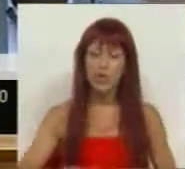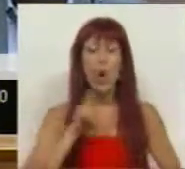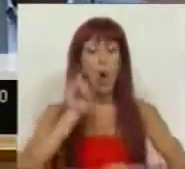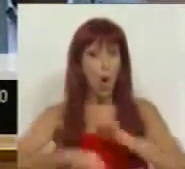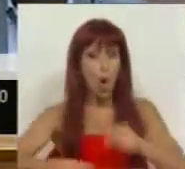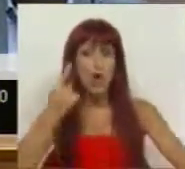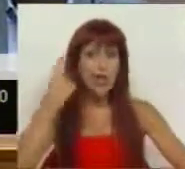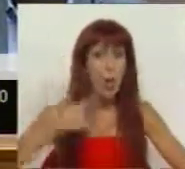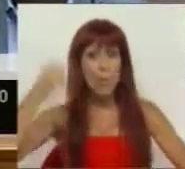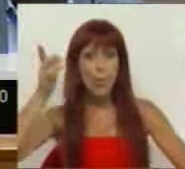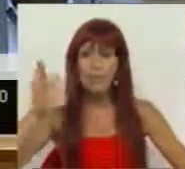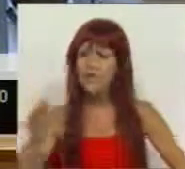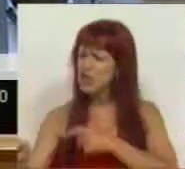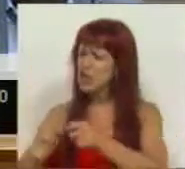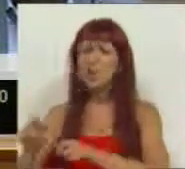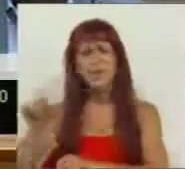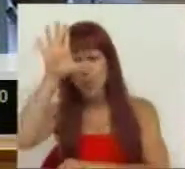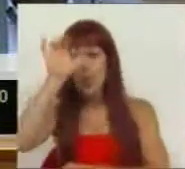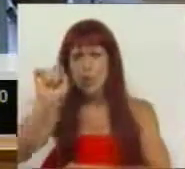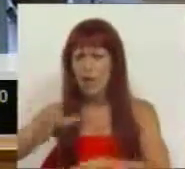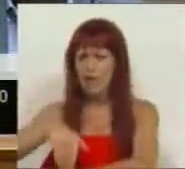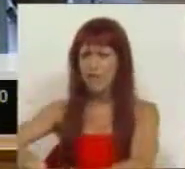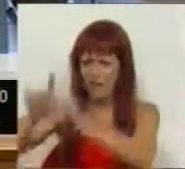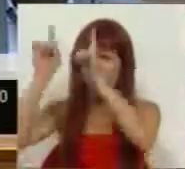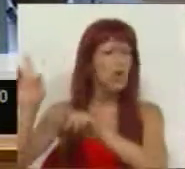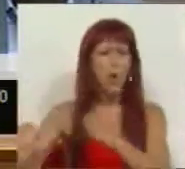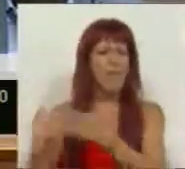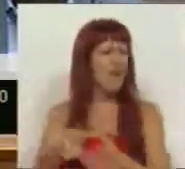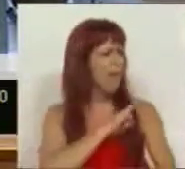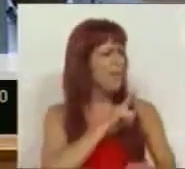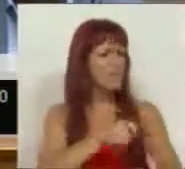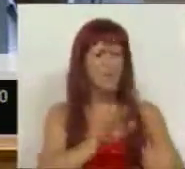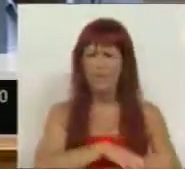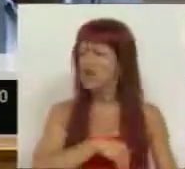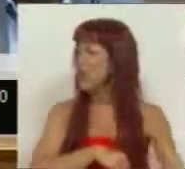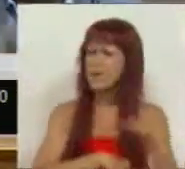que aquilo que é público deve ser gerido pelo Estado e não deve ser gerido pelos privados.